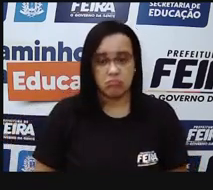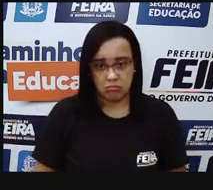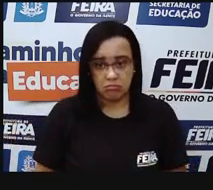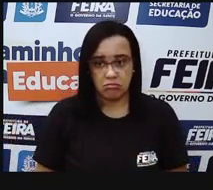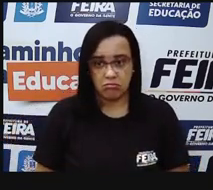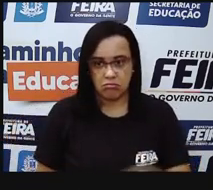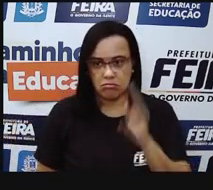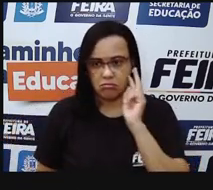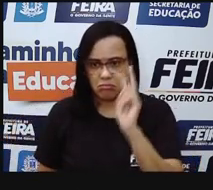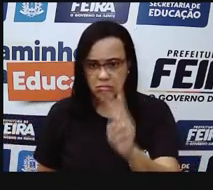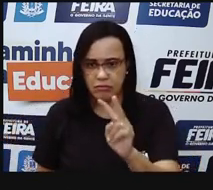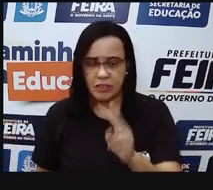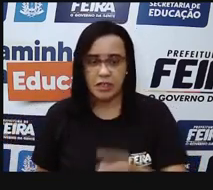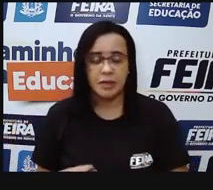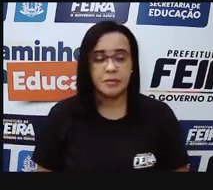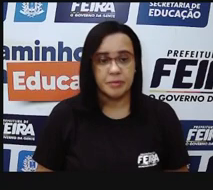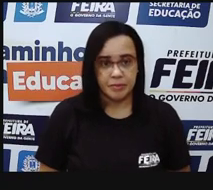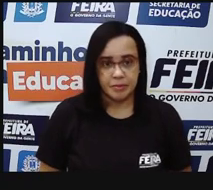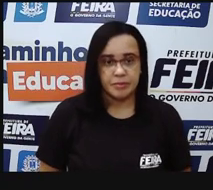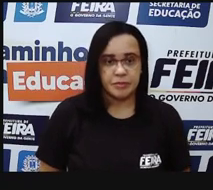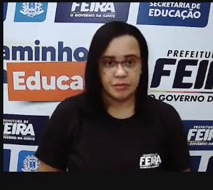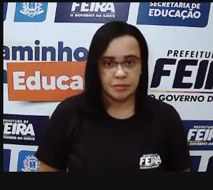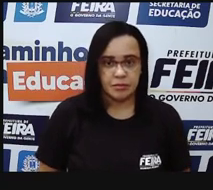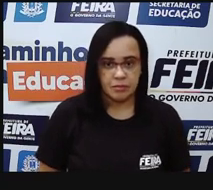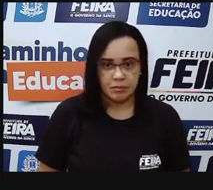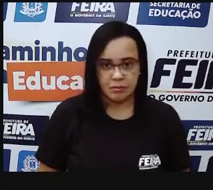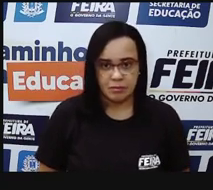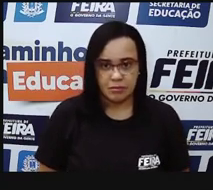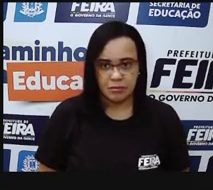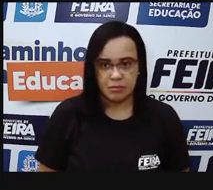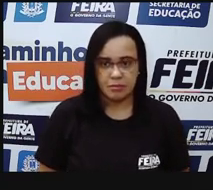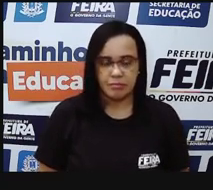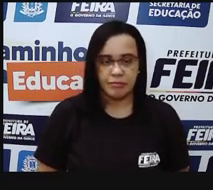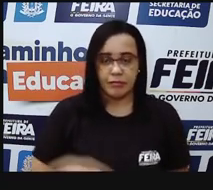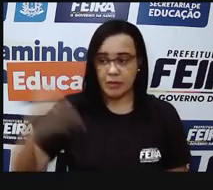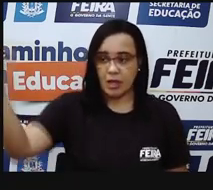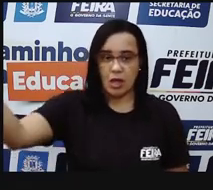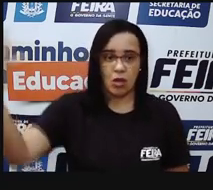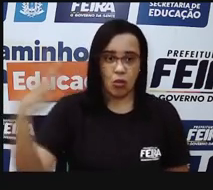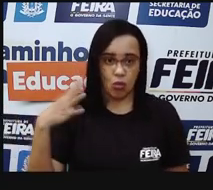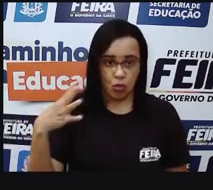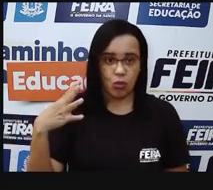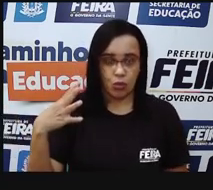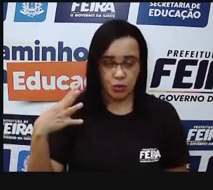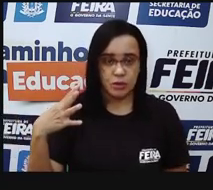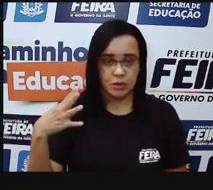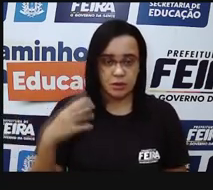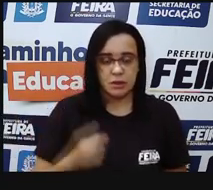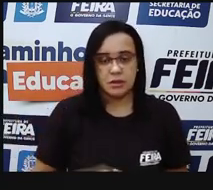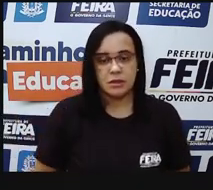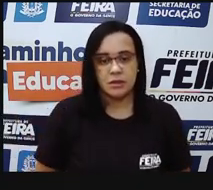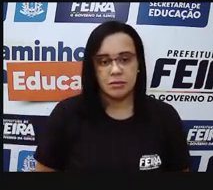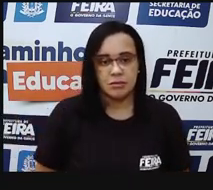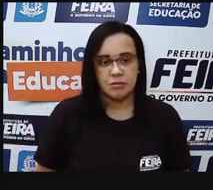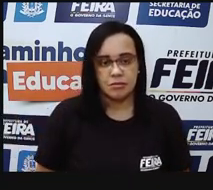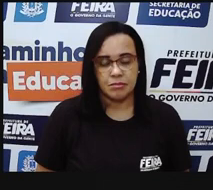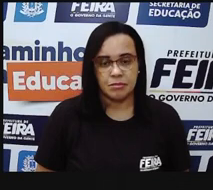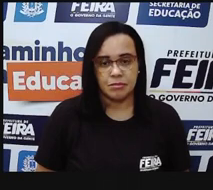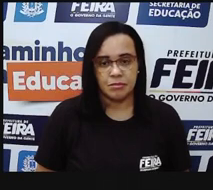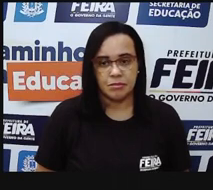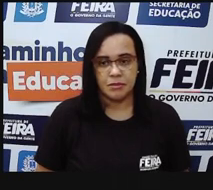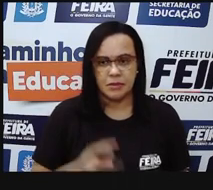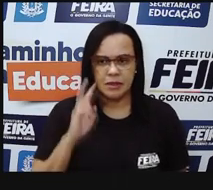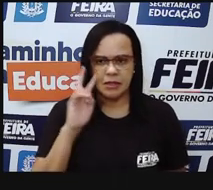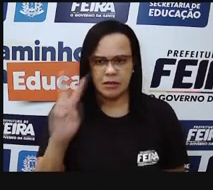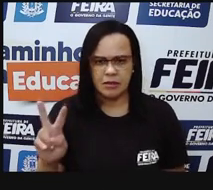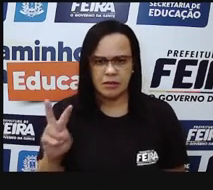que deixa, né, descaminhe, cobertura que deixa a luz passar, vai, então, encontrar no cristalino e o cristalino ele